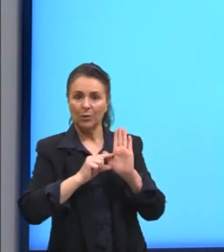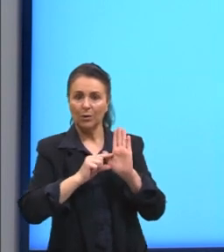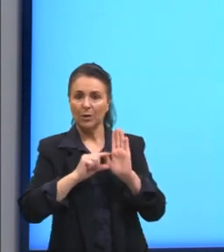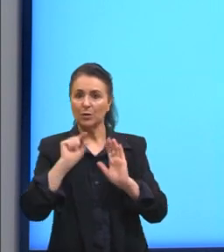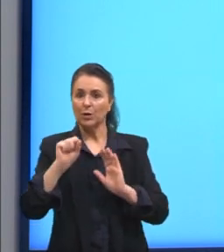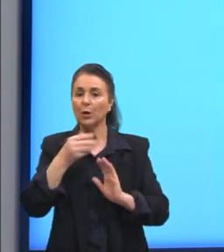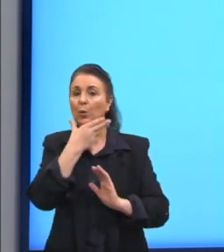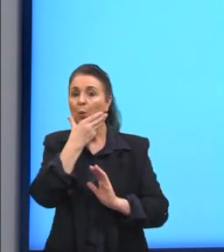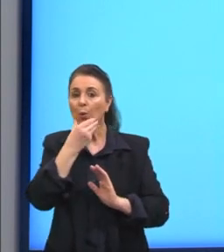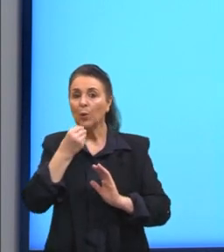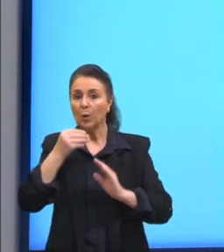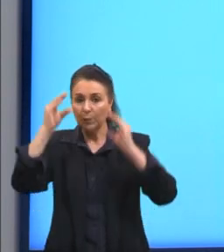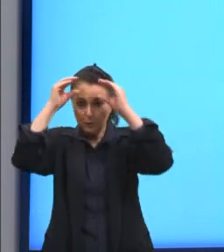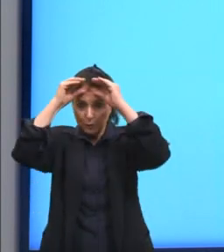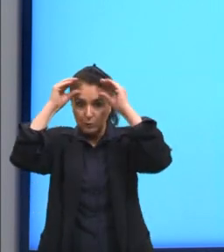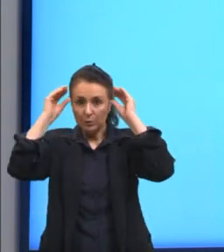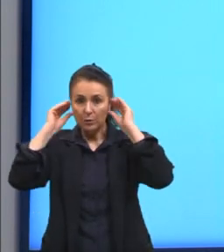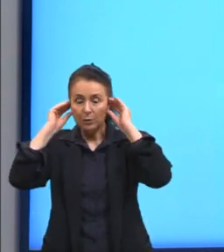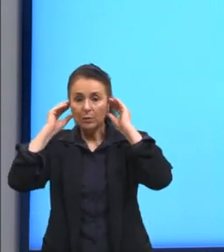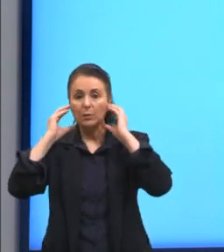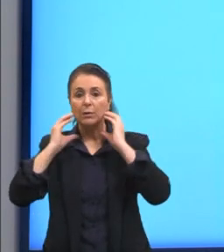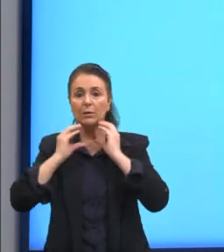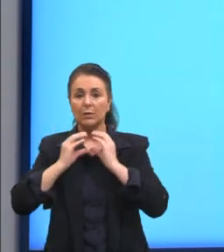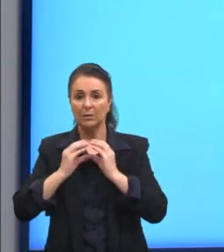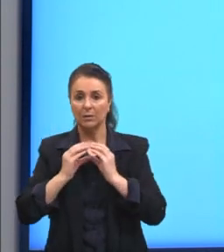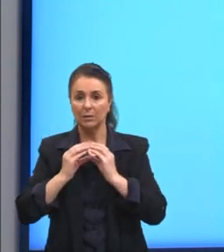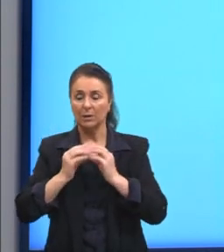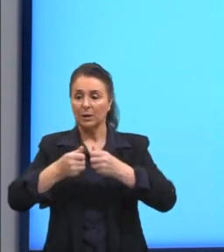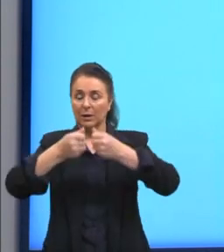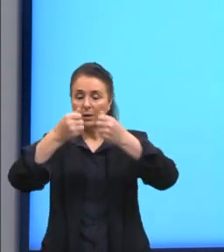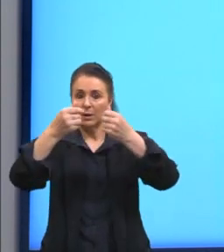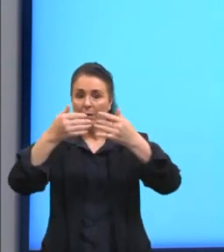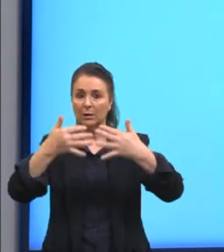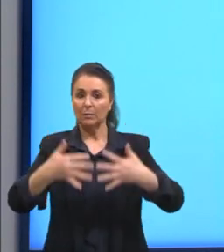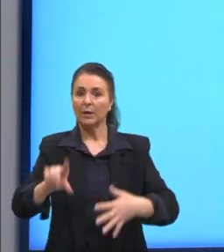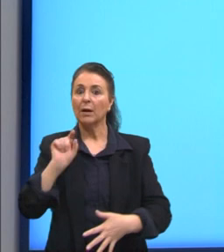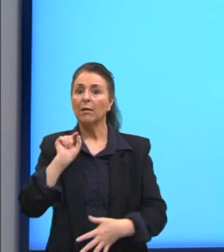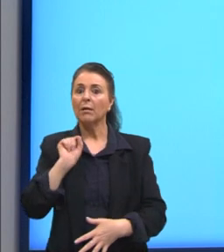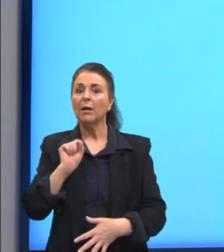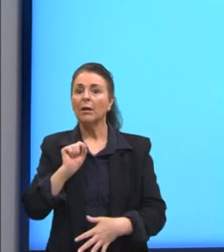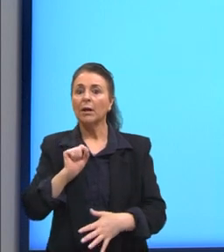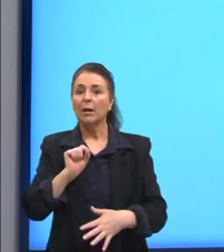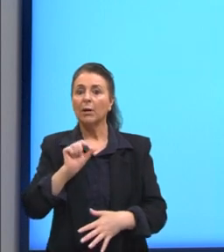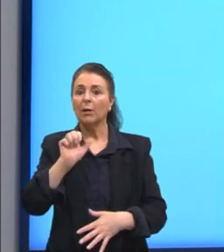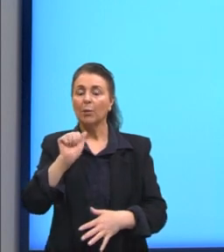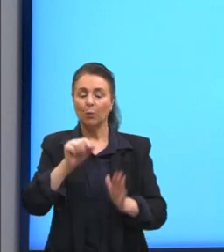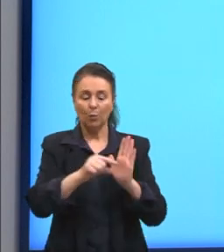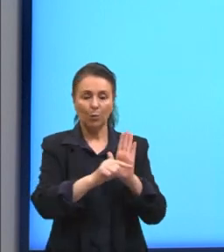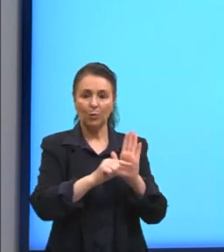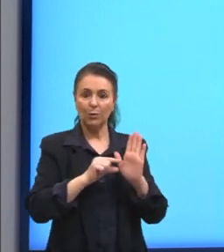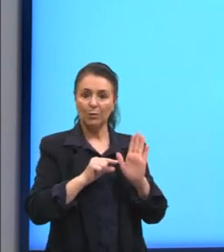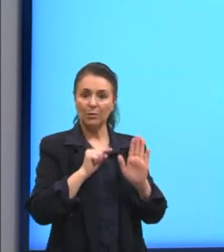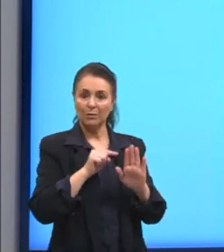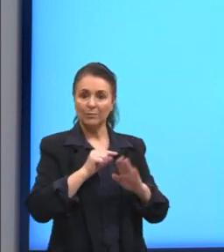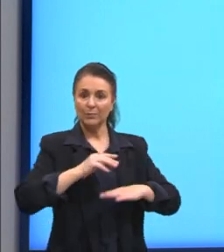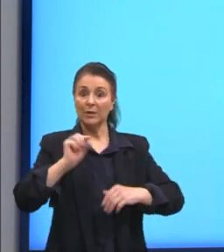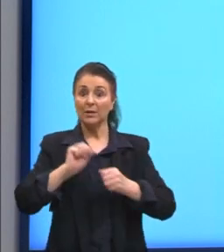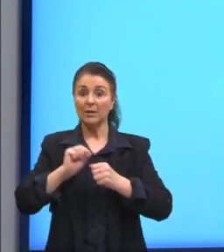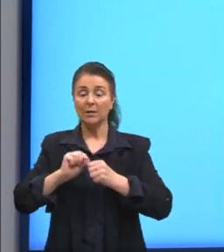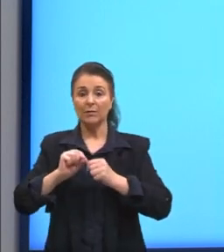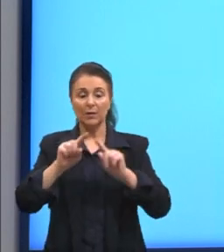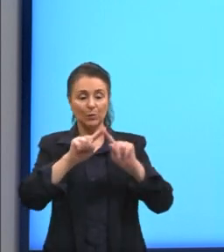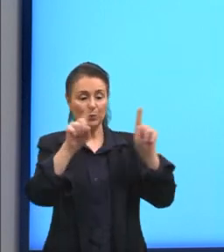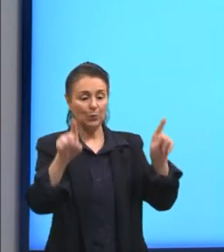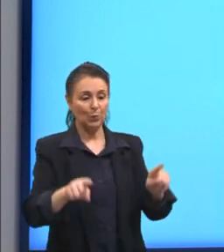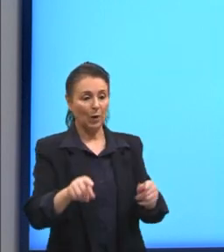quê? Para explicar quem é o autor da obra Mona Lisa. Então,